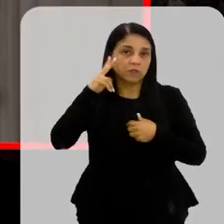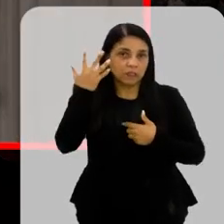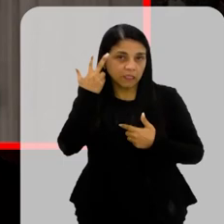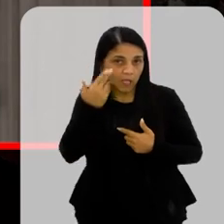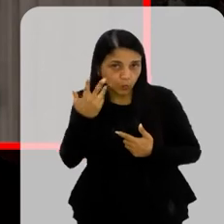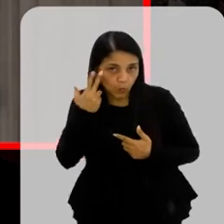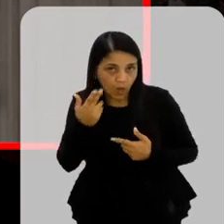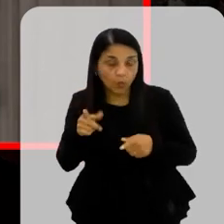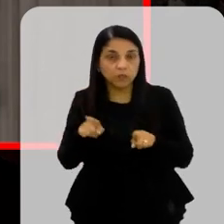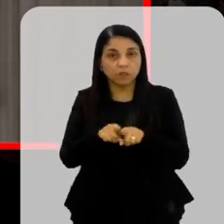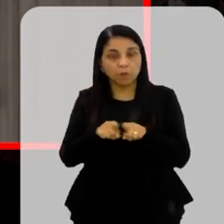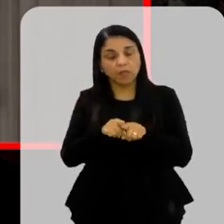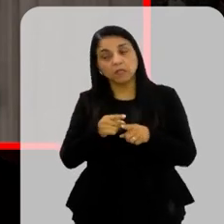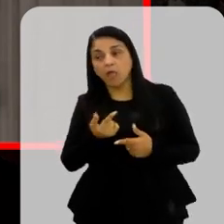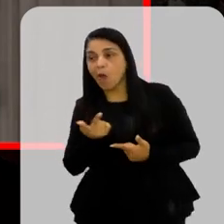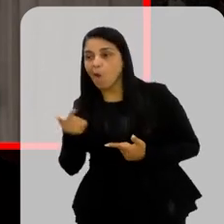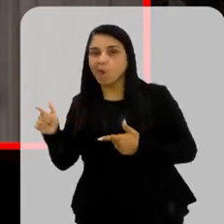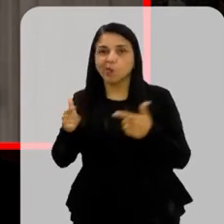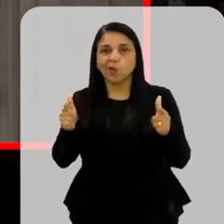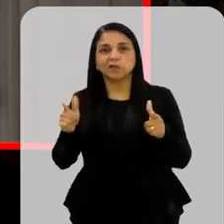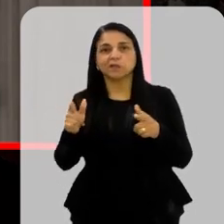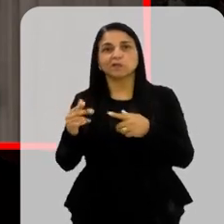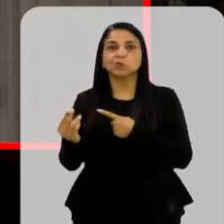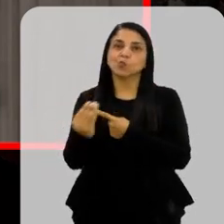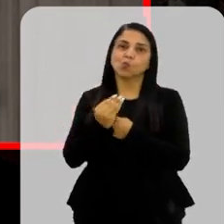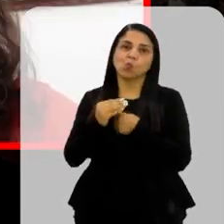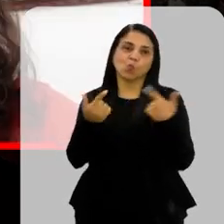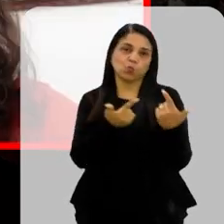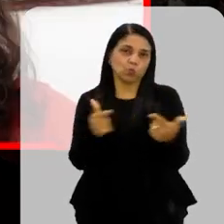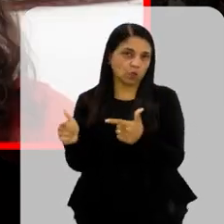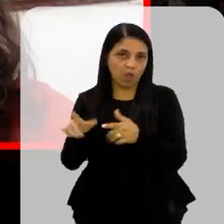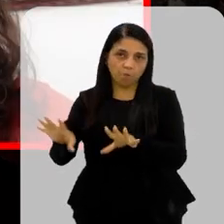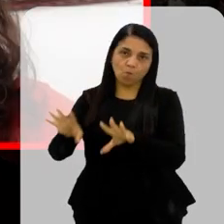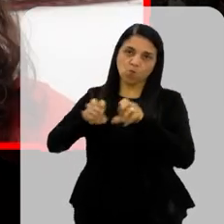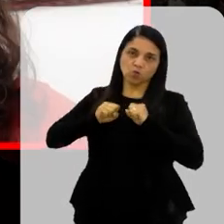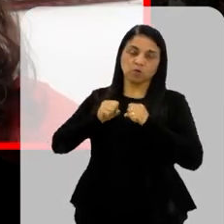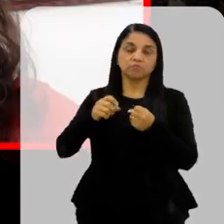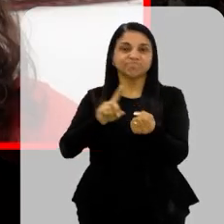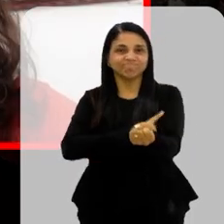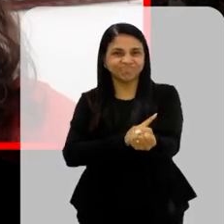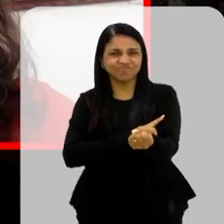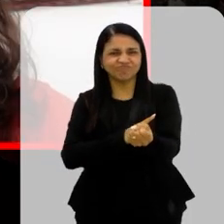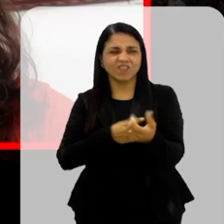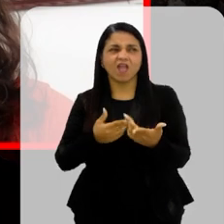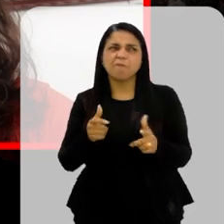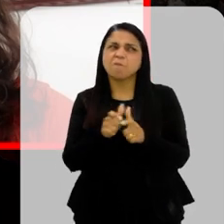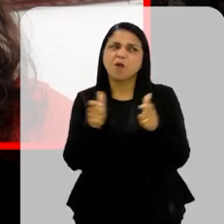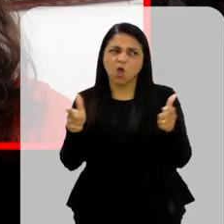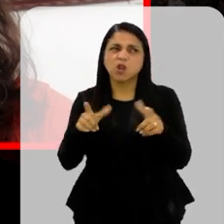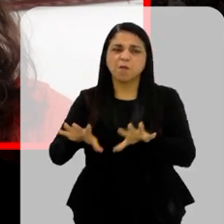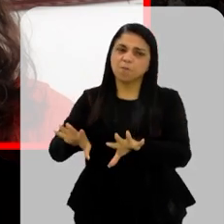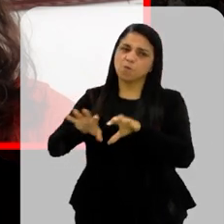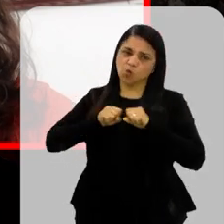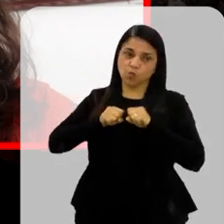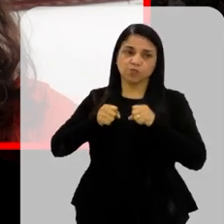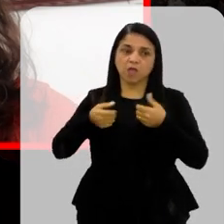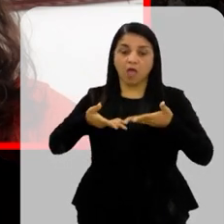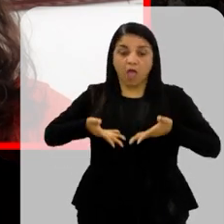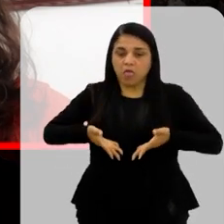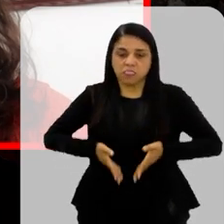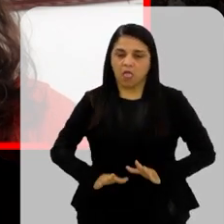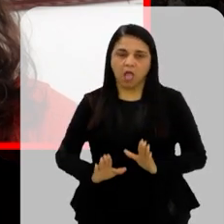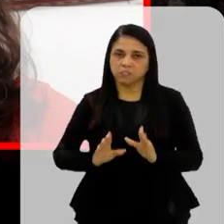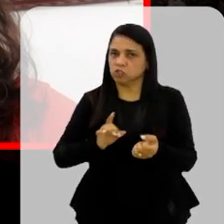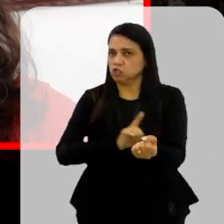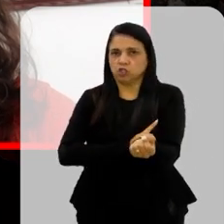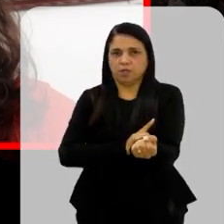adquire, né? Por um descuido, né? De qualquer forma, todas elas são meio que adquiridas Que a gente não nasce com